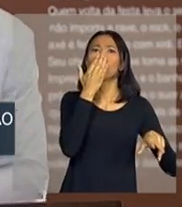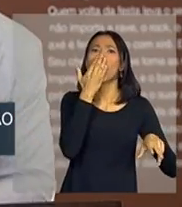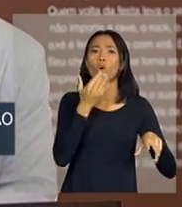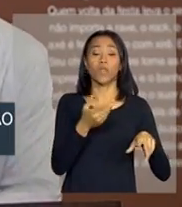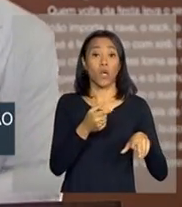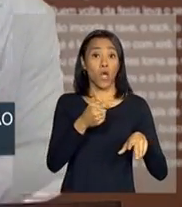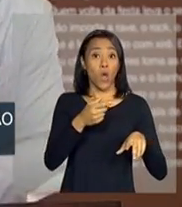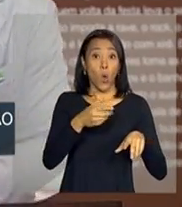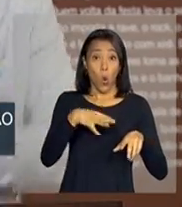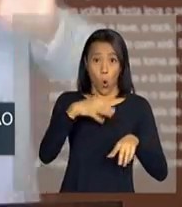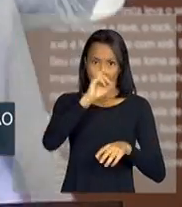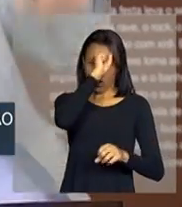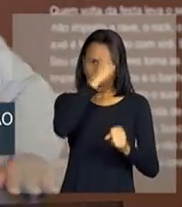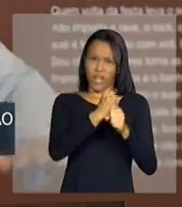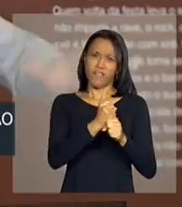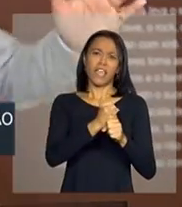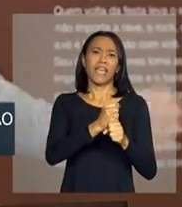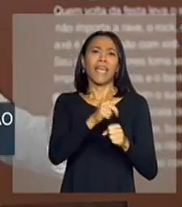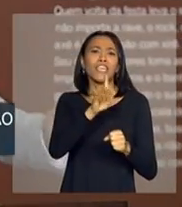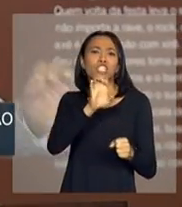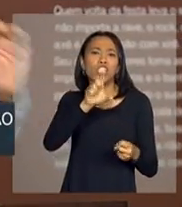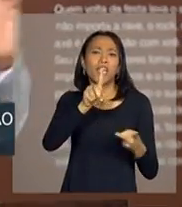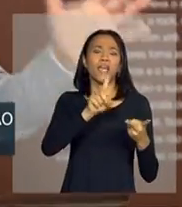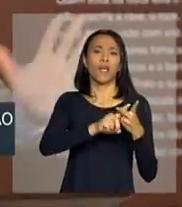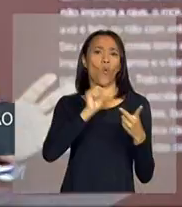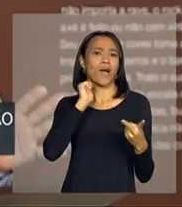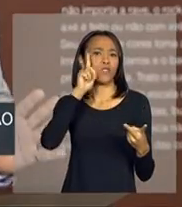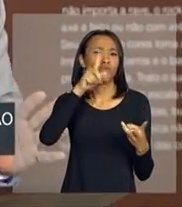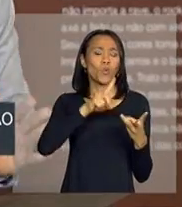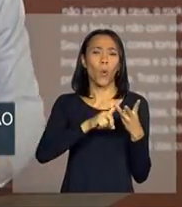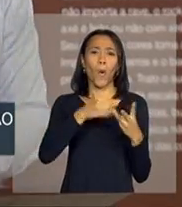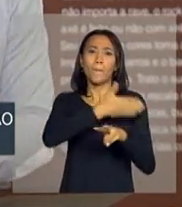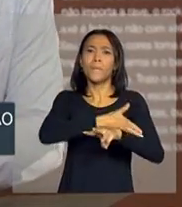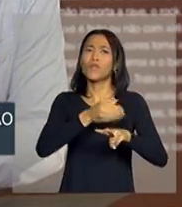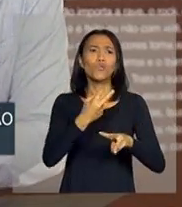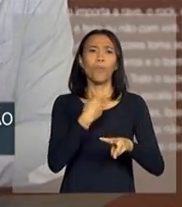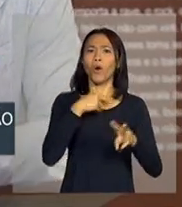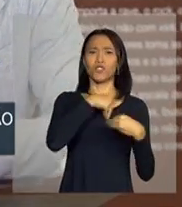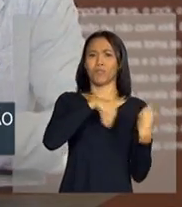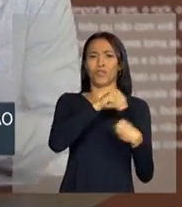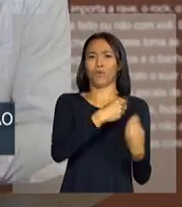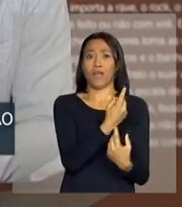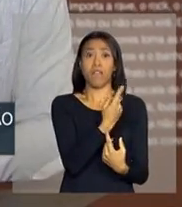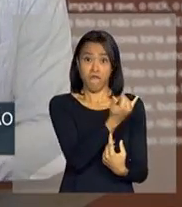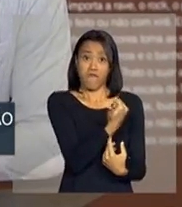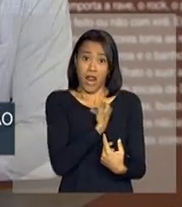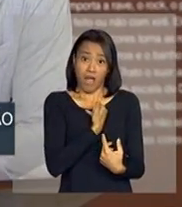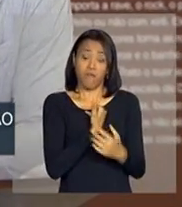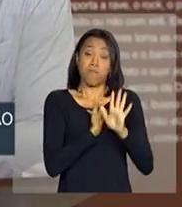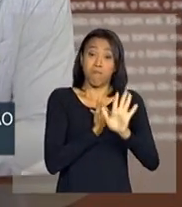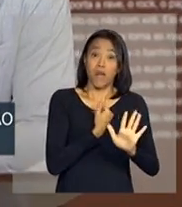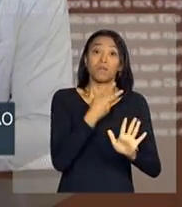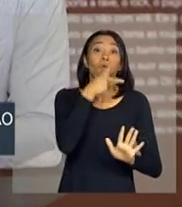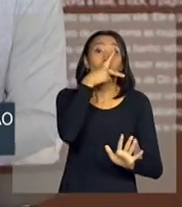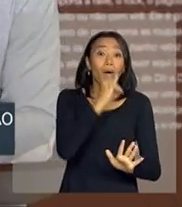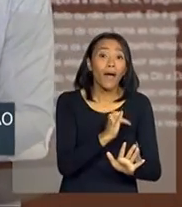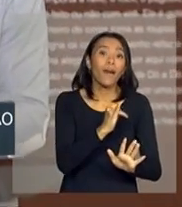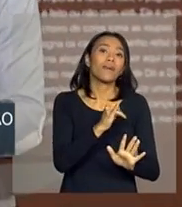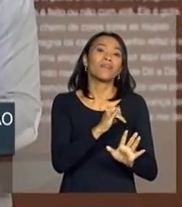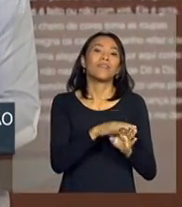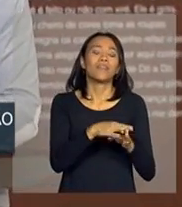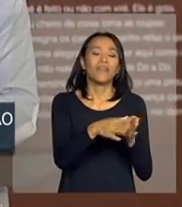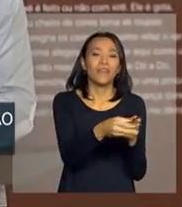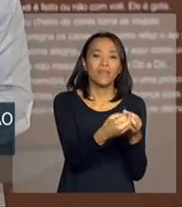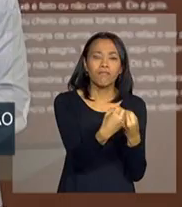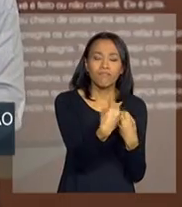quer gelo, ou azul, ou branco, não pode misturar as cores assim. Então, meu pai intuitivamente me entregou ao mestre